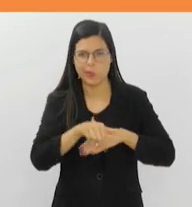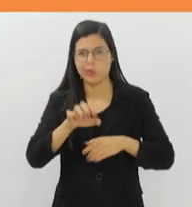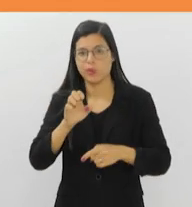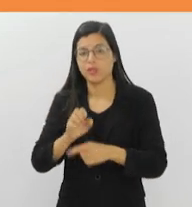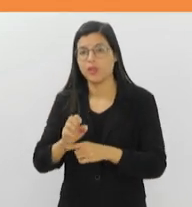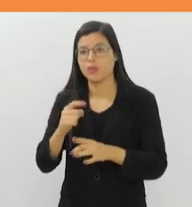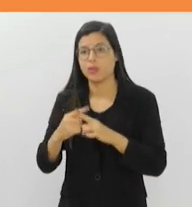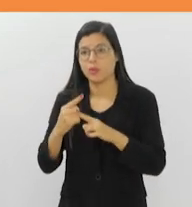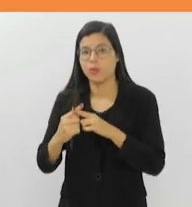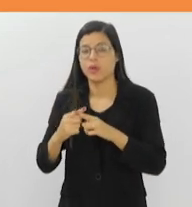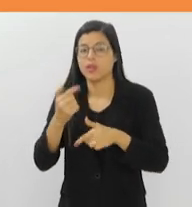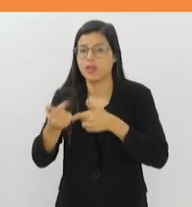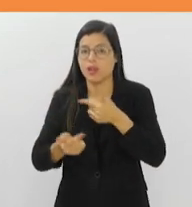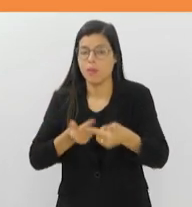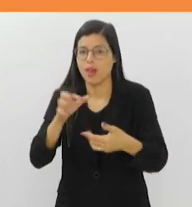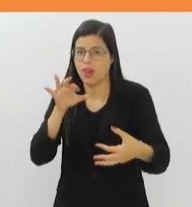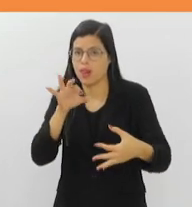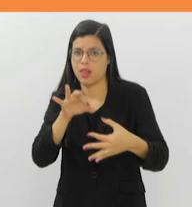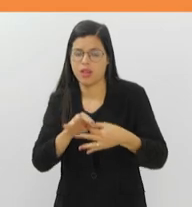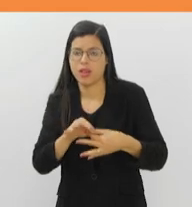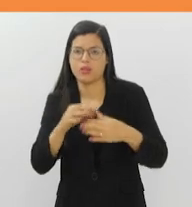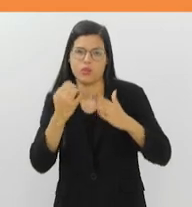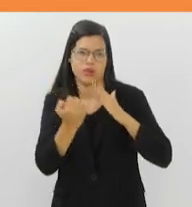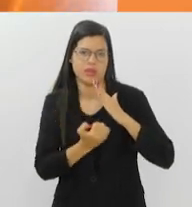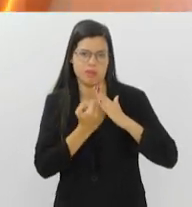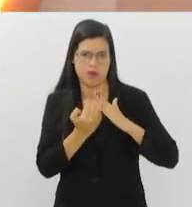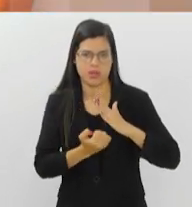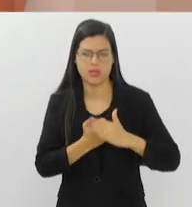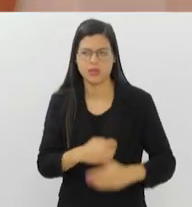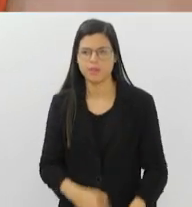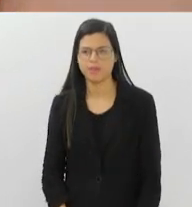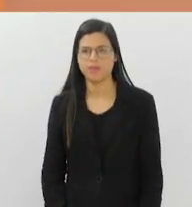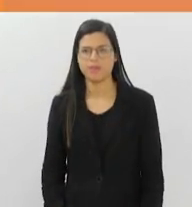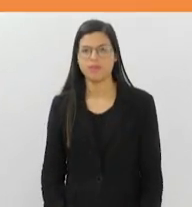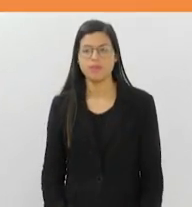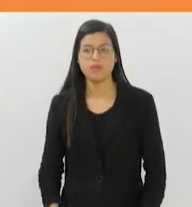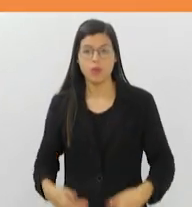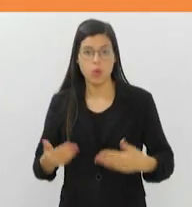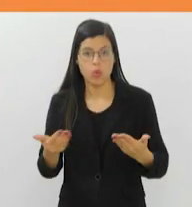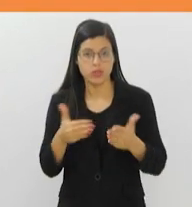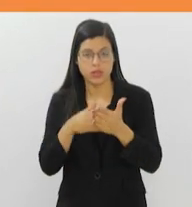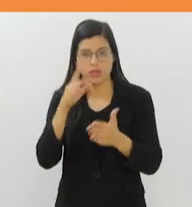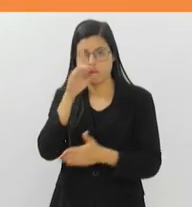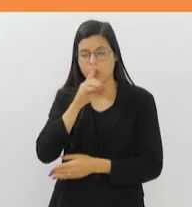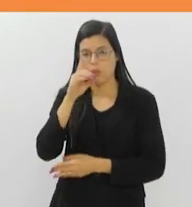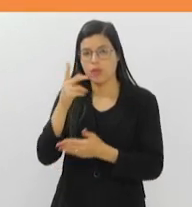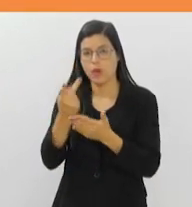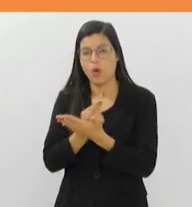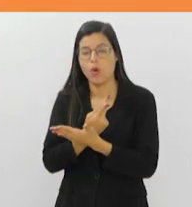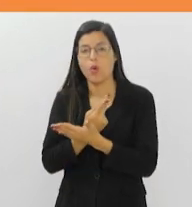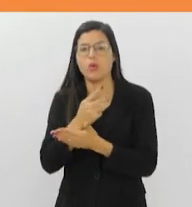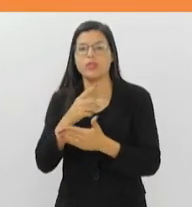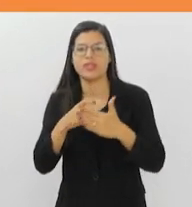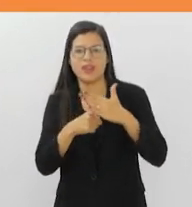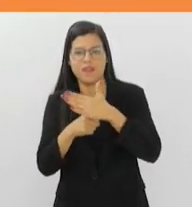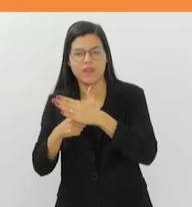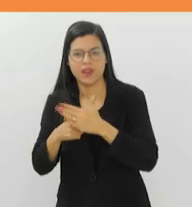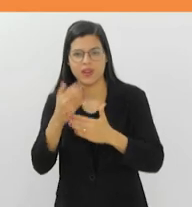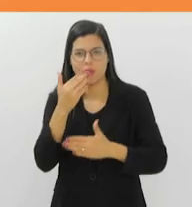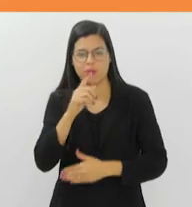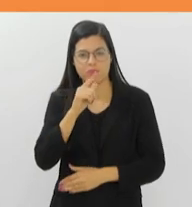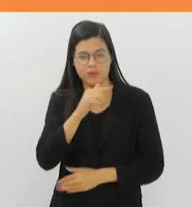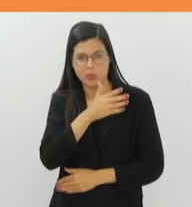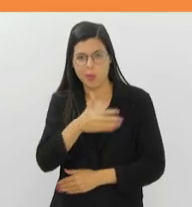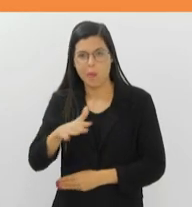diretamente aos incentivos fiscais nas empresas. De hoje até domingo acontece o Circuito Gastronomia do Mar, em